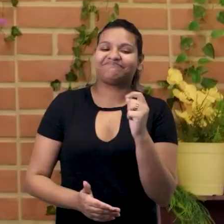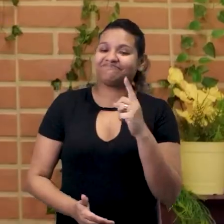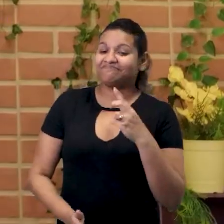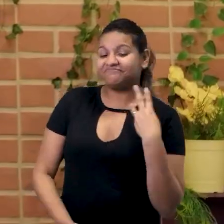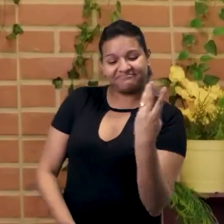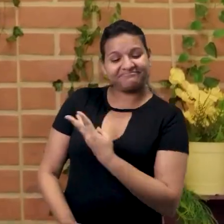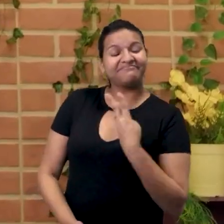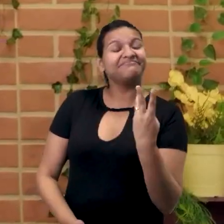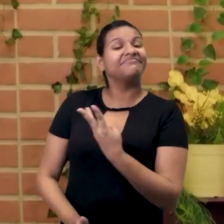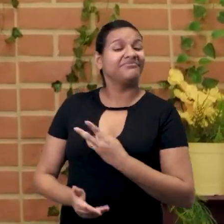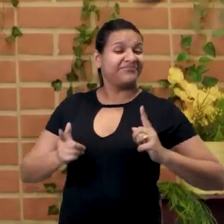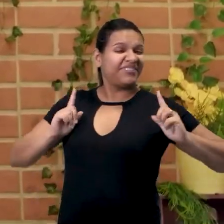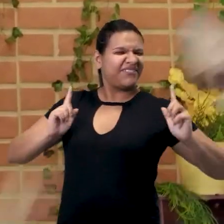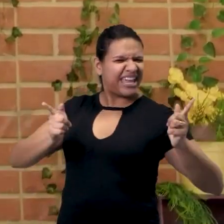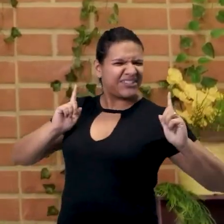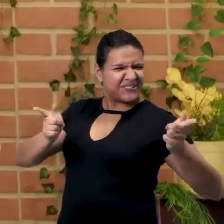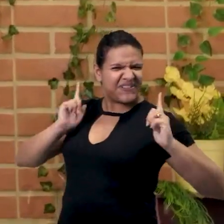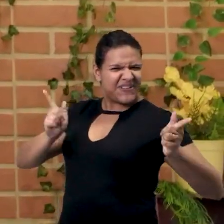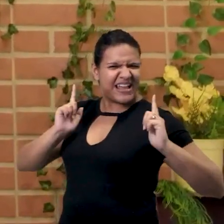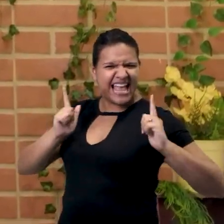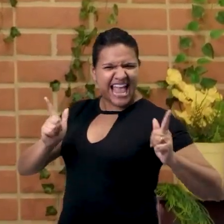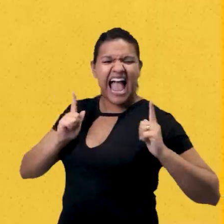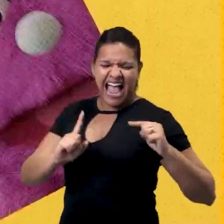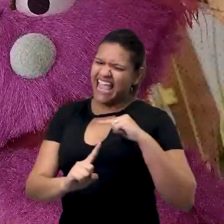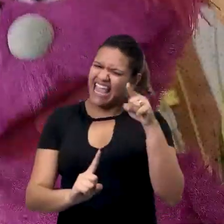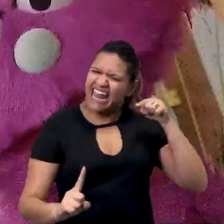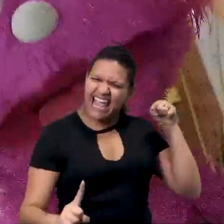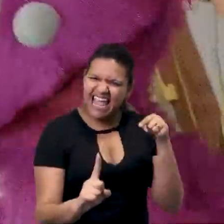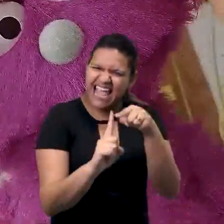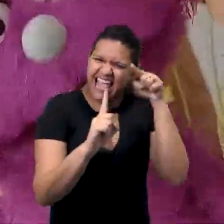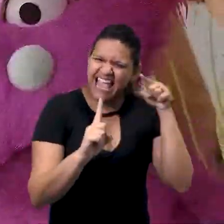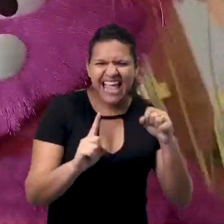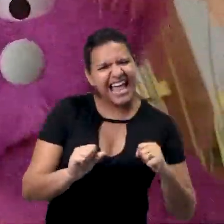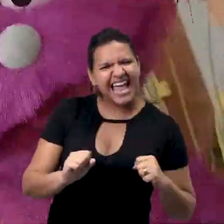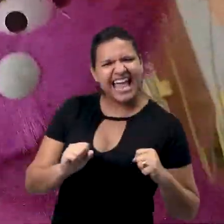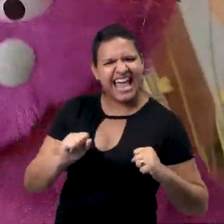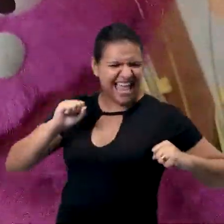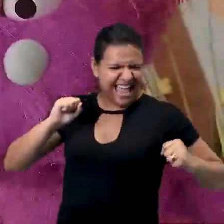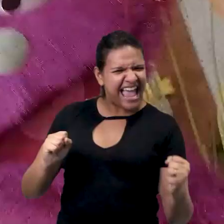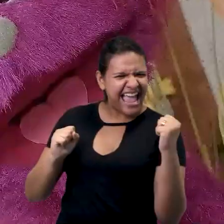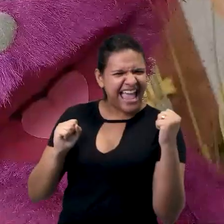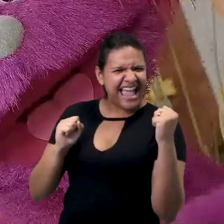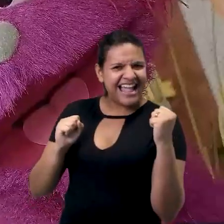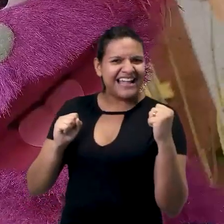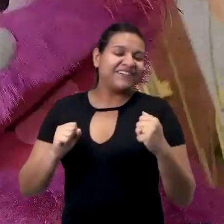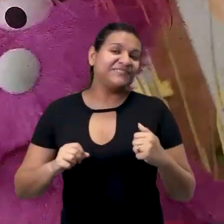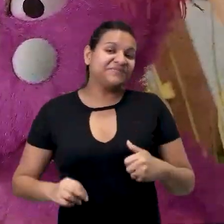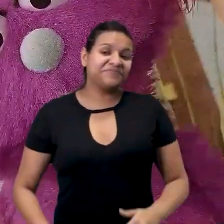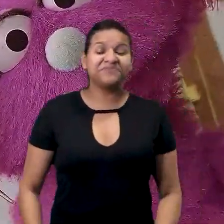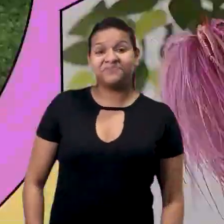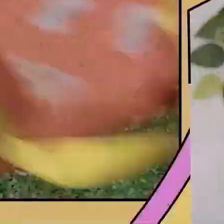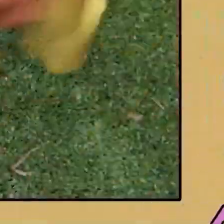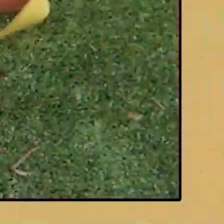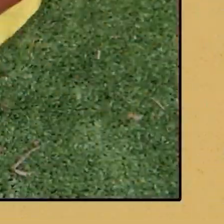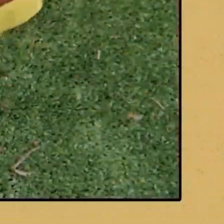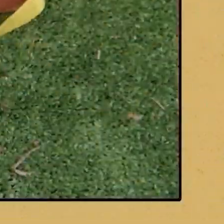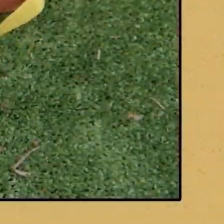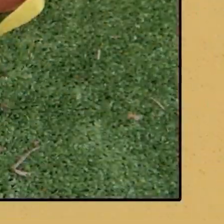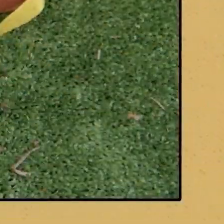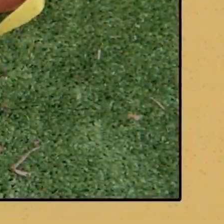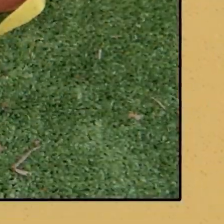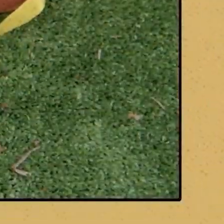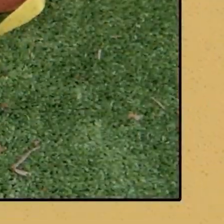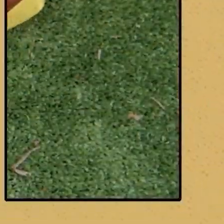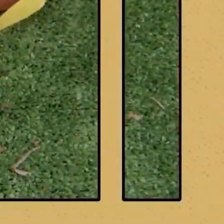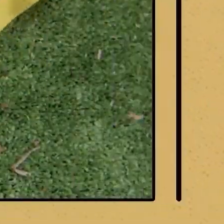Essa é mais uma missão para... A tela se divide triangularmente. Bel abre uma maleta